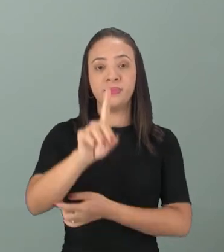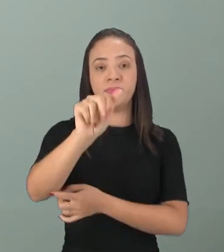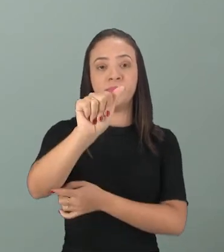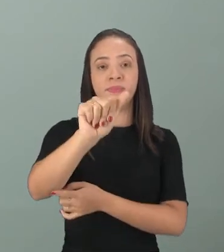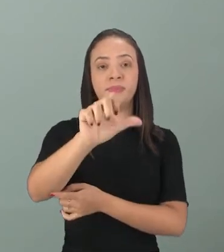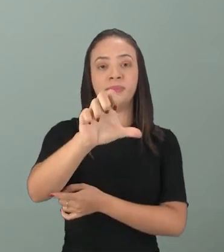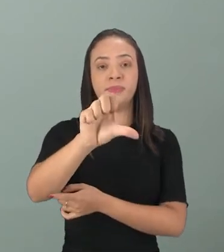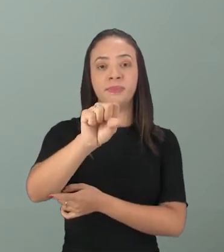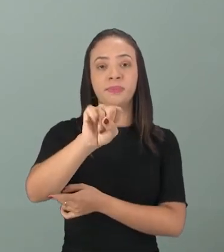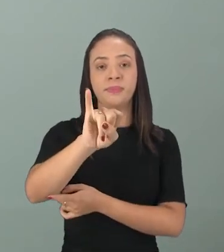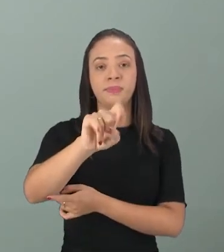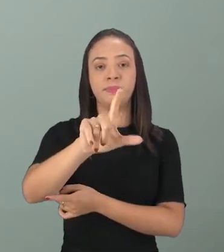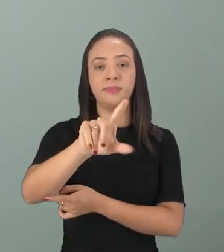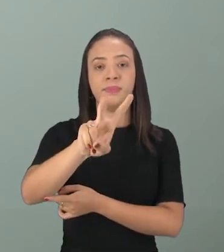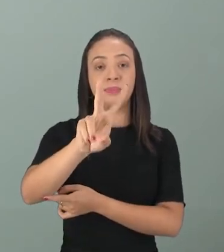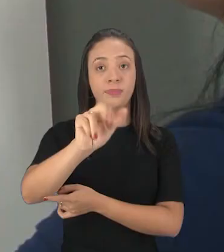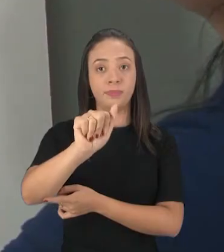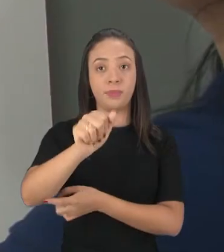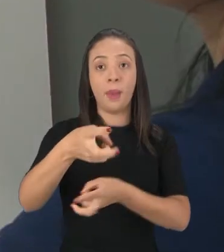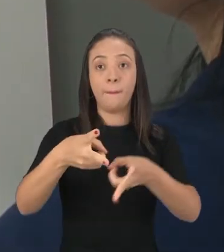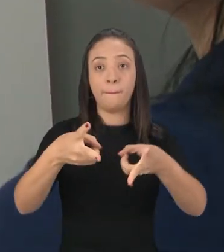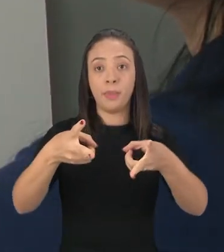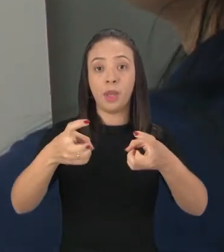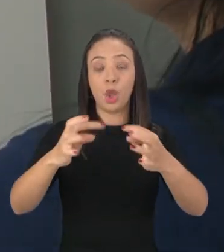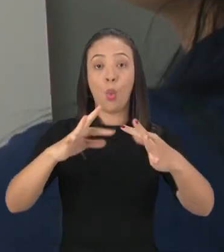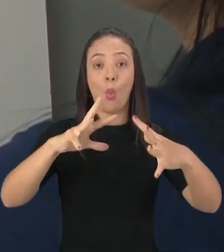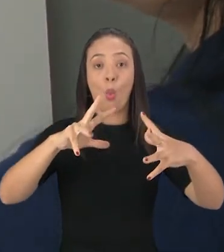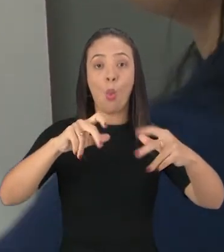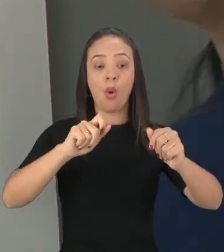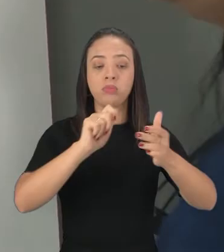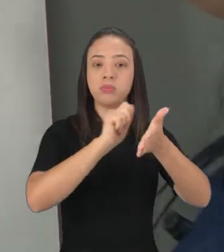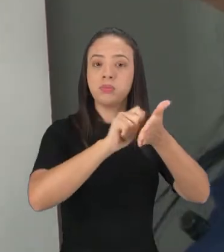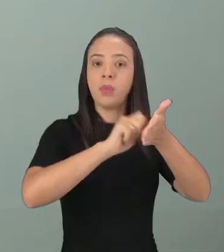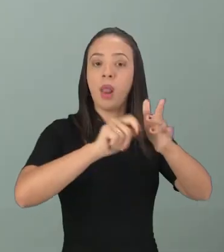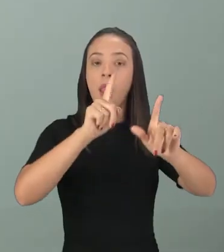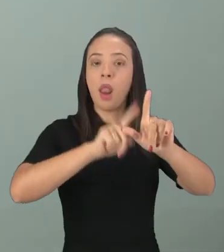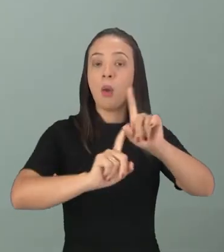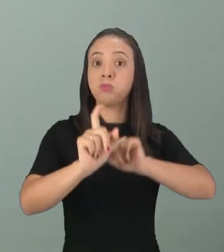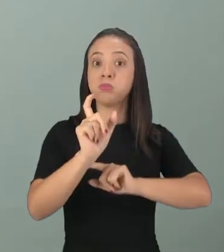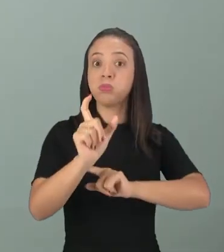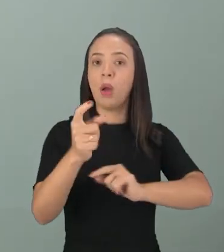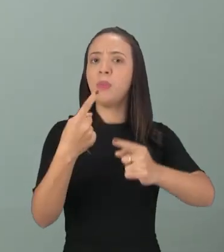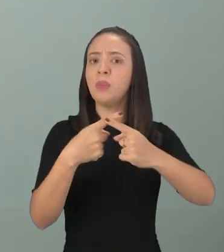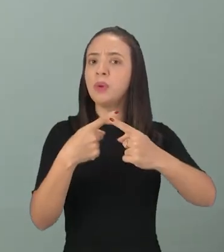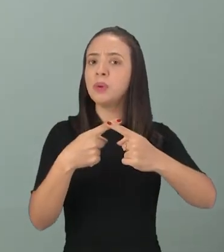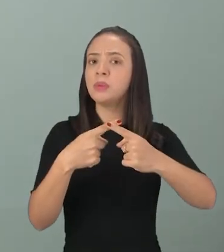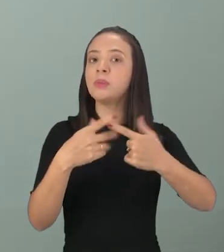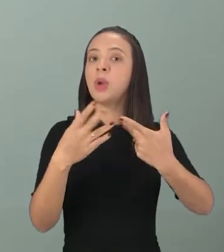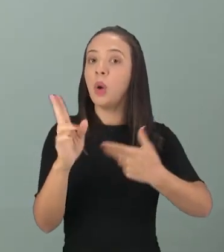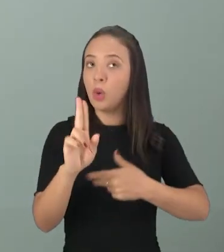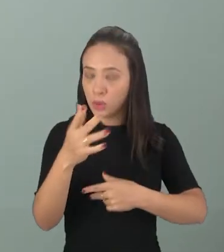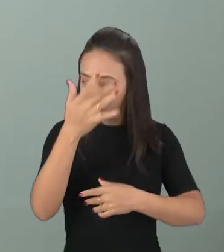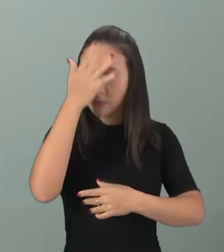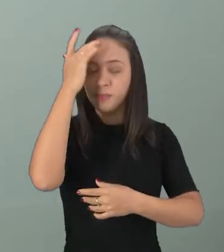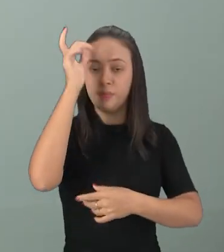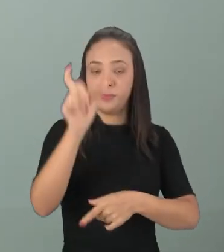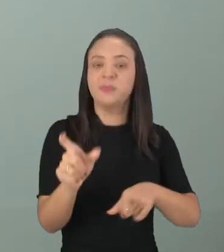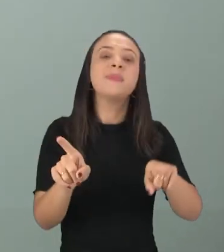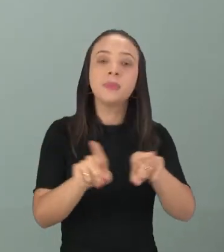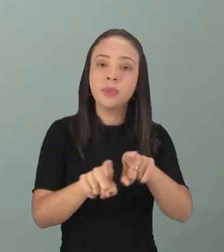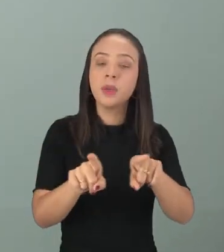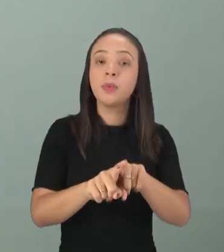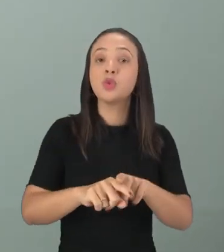da Silva. Notem que todos estão escritos com letra maiúscula, porque são, né, o nome da pessoa e os